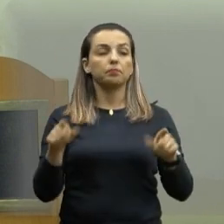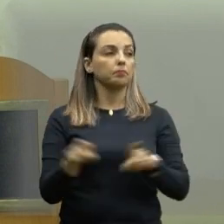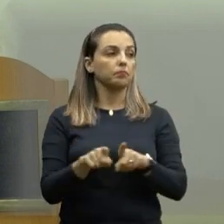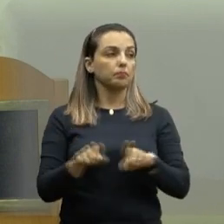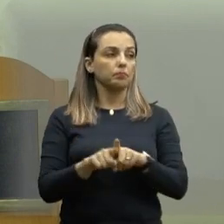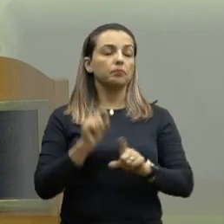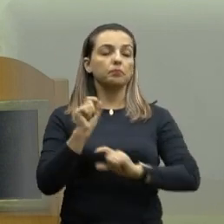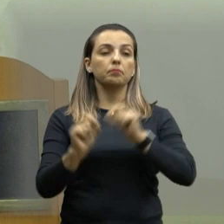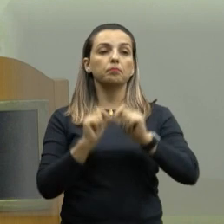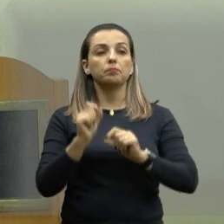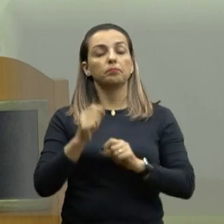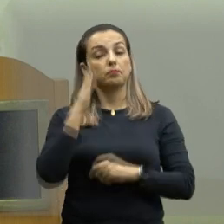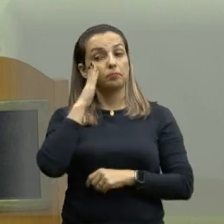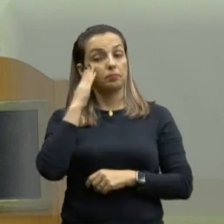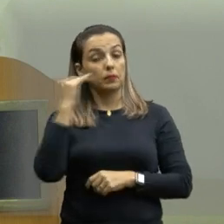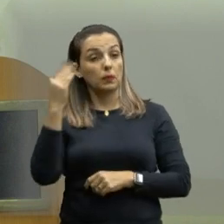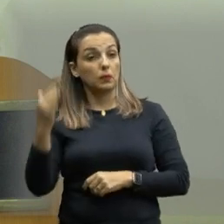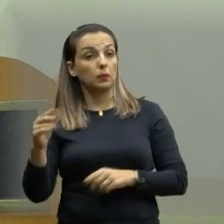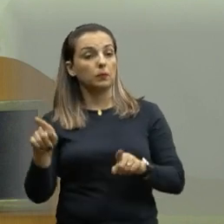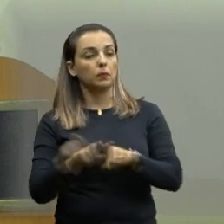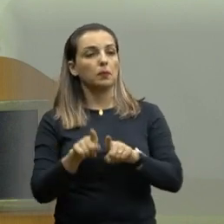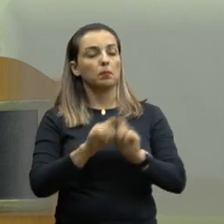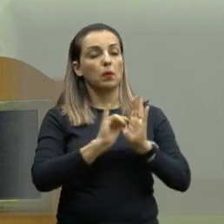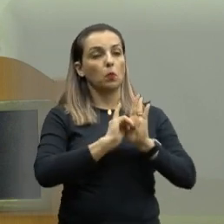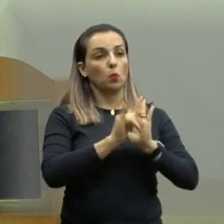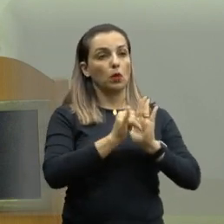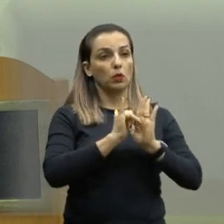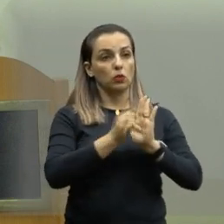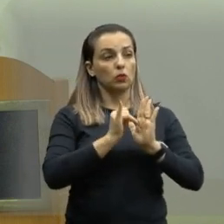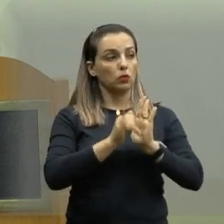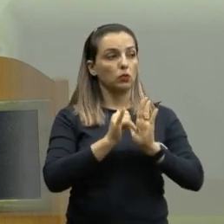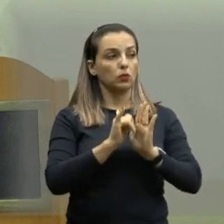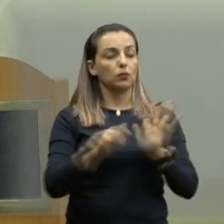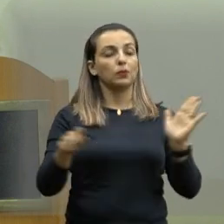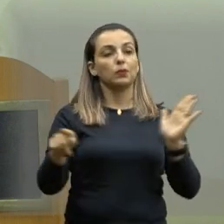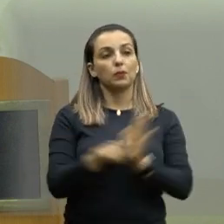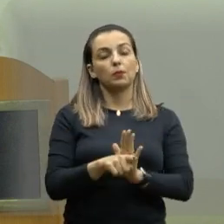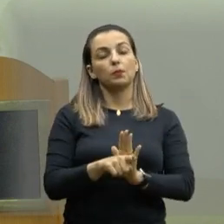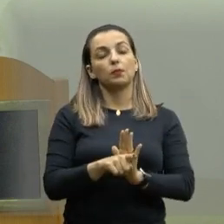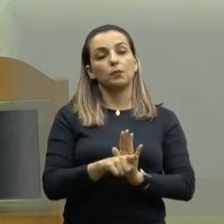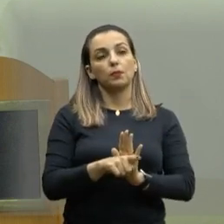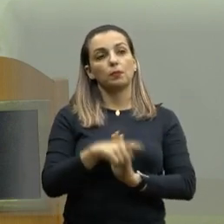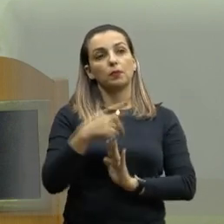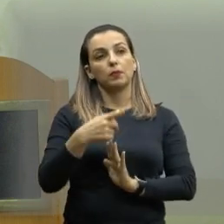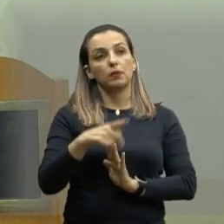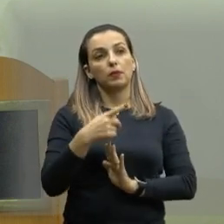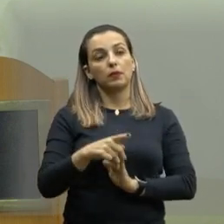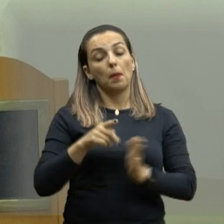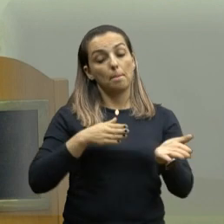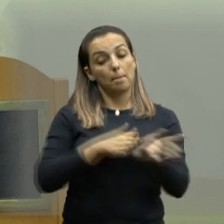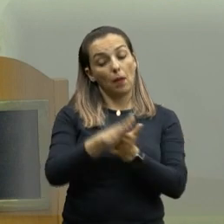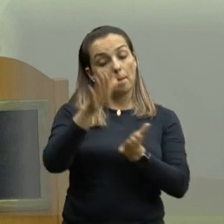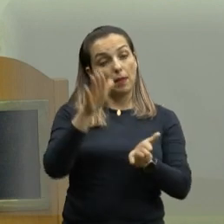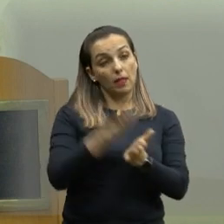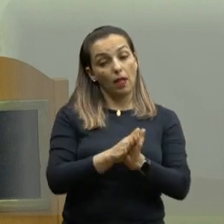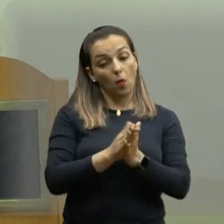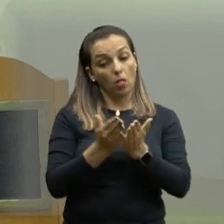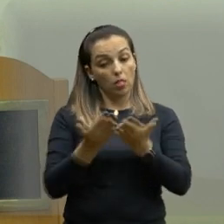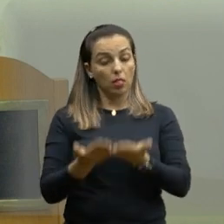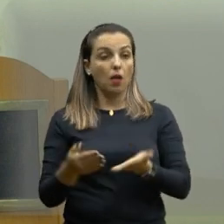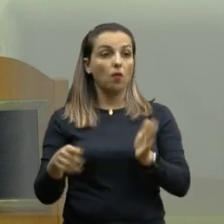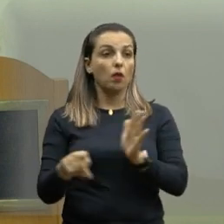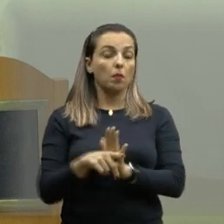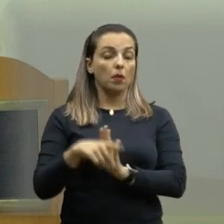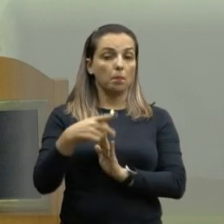um sucesso o edital de chamamento para novos poetas na cidade poderem publicar os seus livros,